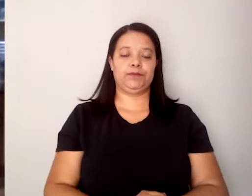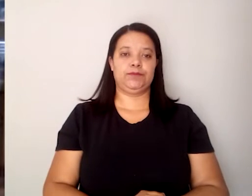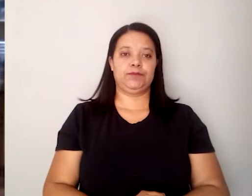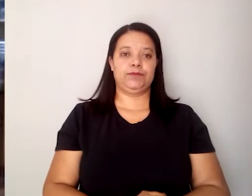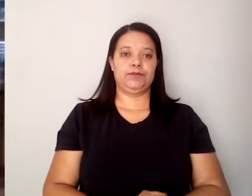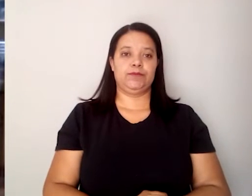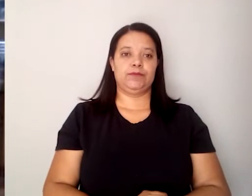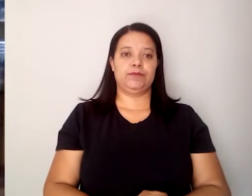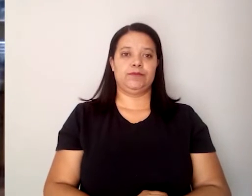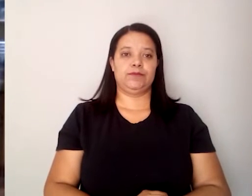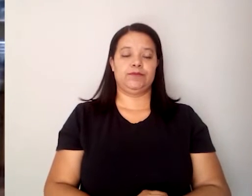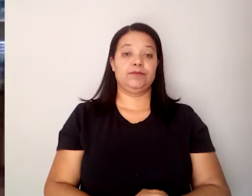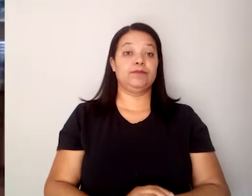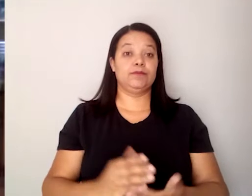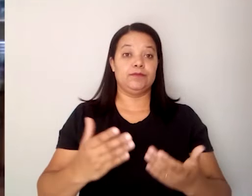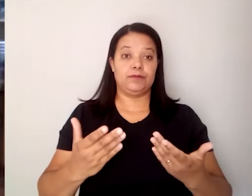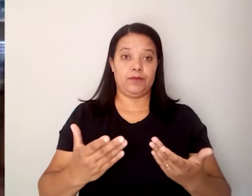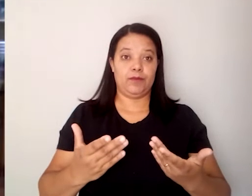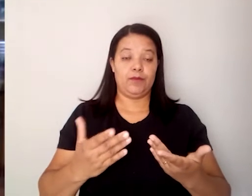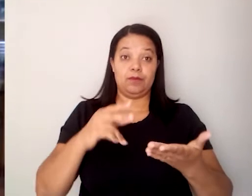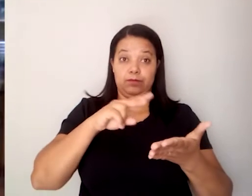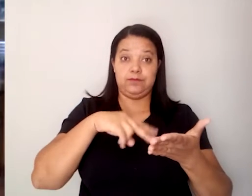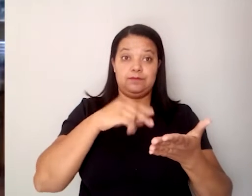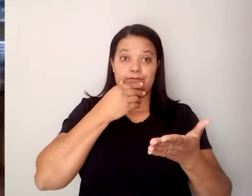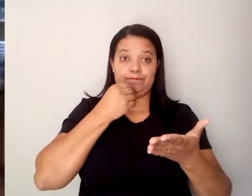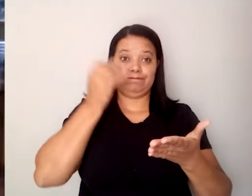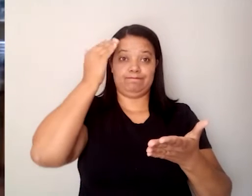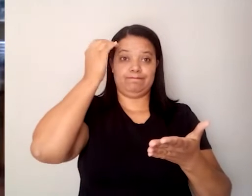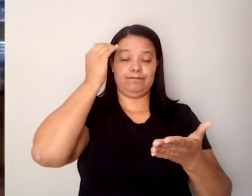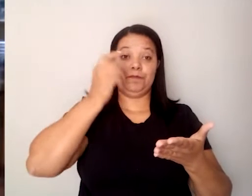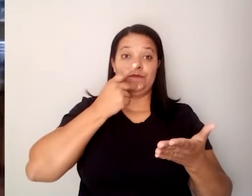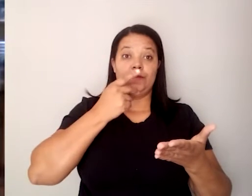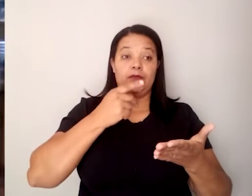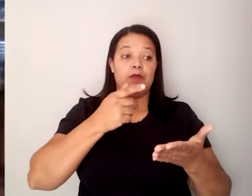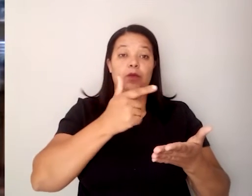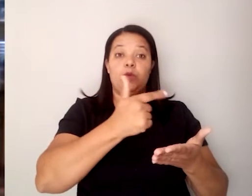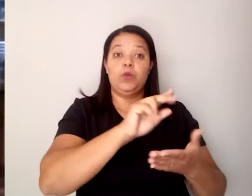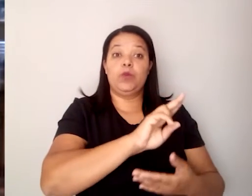é como diz o Roland Barthes, nos obriga a dizer uma coisa que não tem nome.